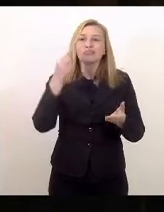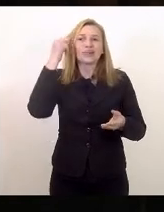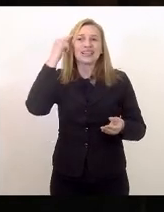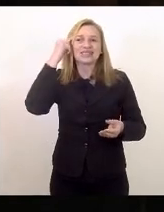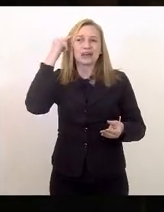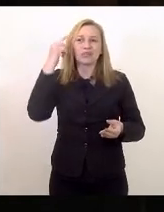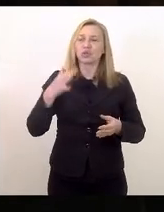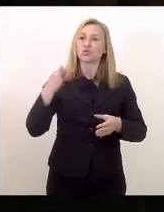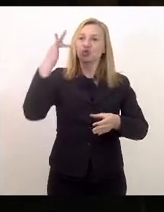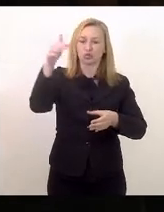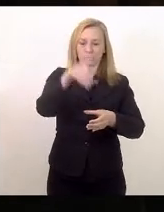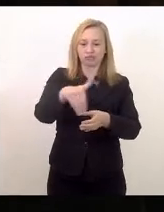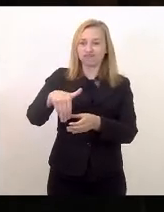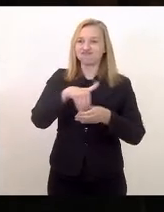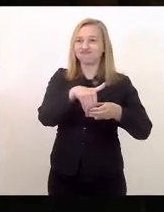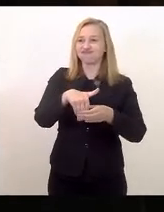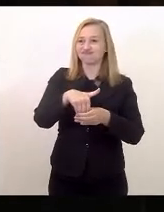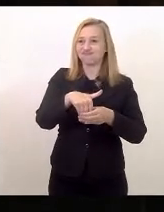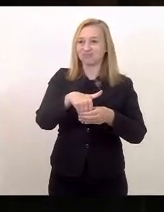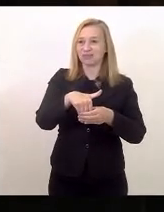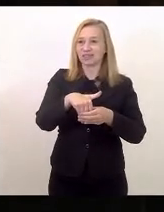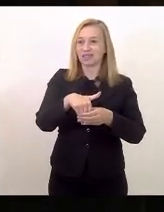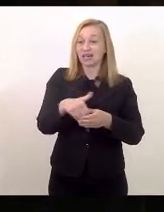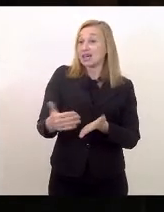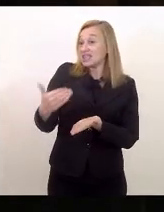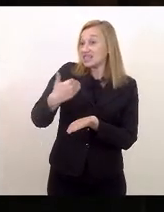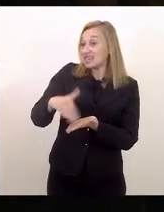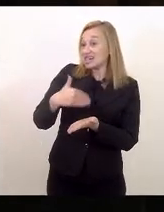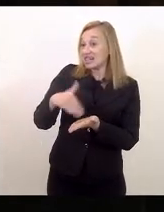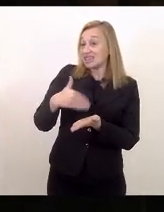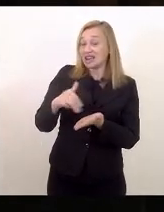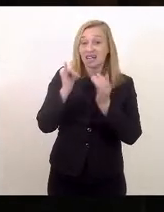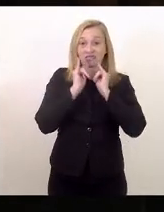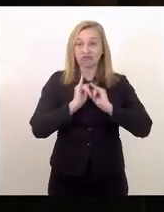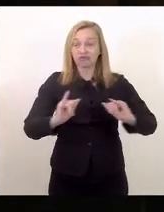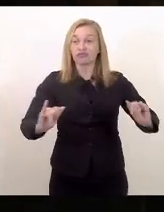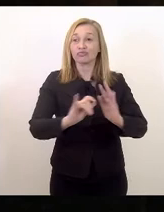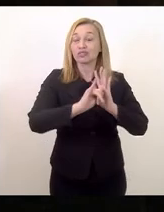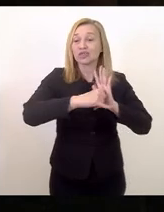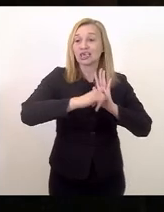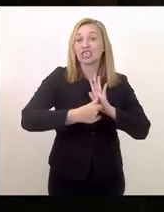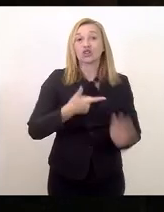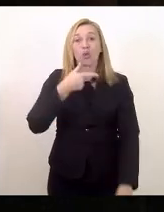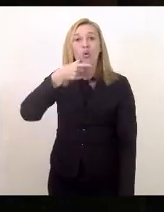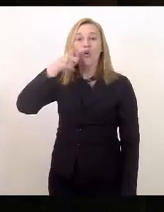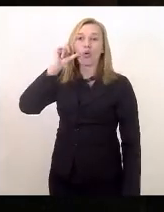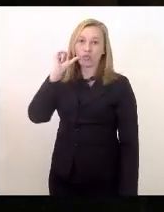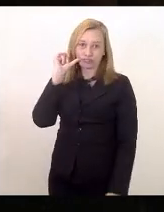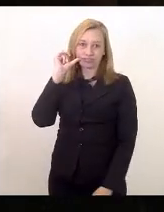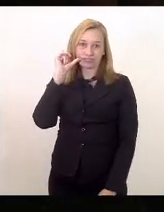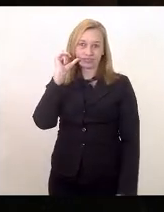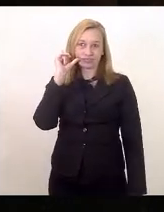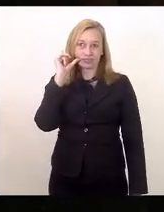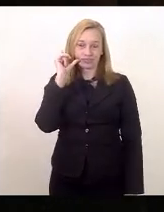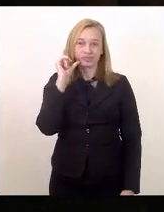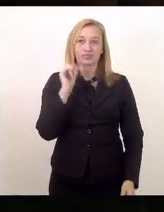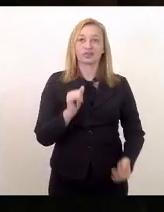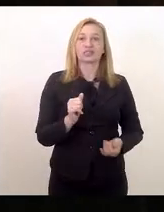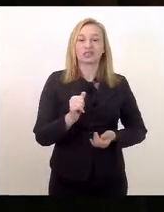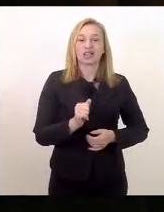vide a secretaria publicada no diário oficial de ontem, de atendimento aos